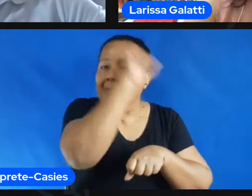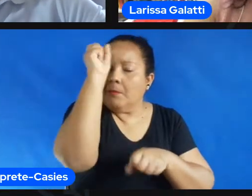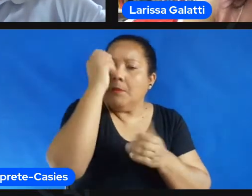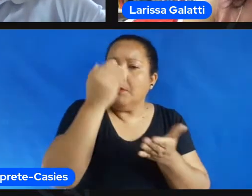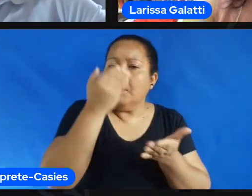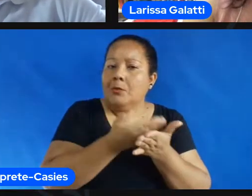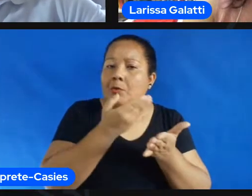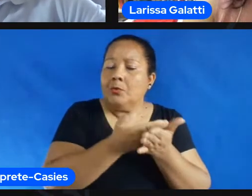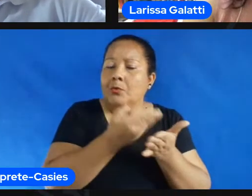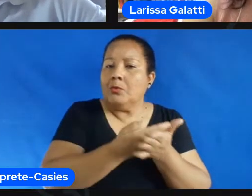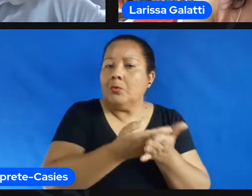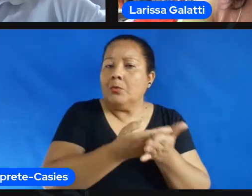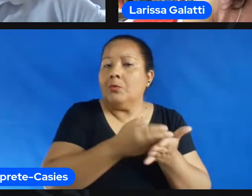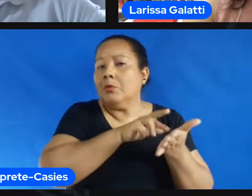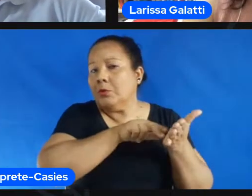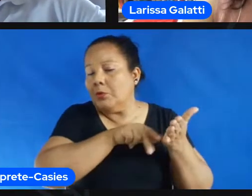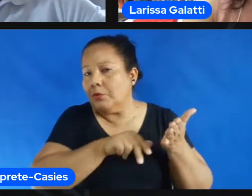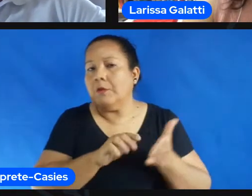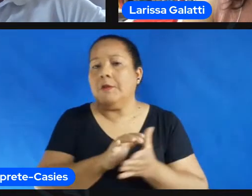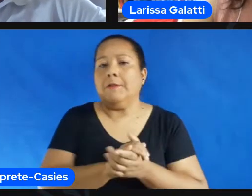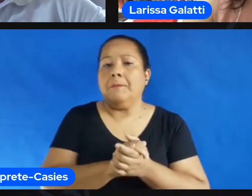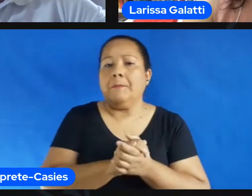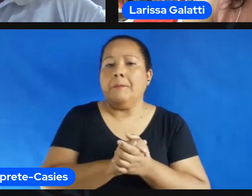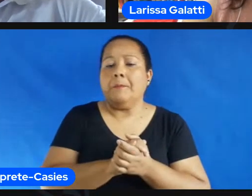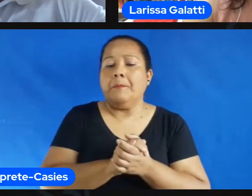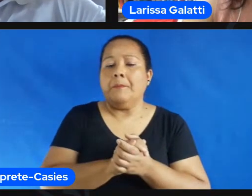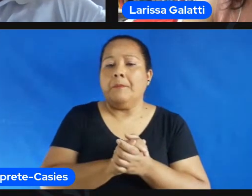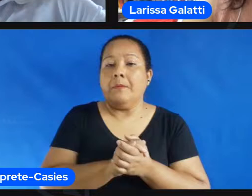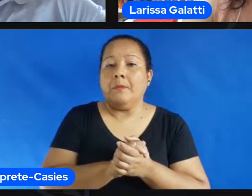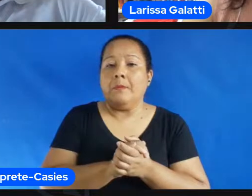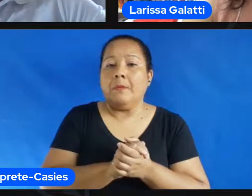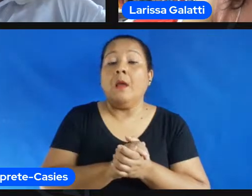gostaria de passar agora algumas perguntas dos nossos